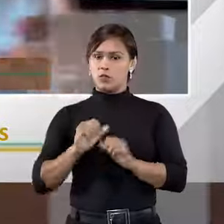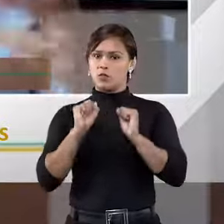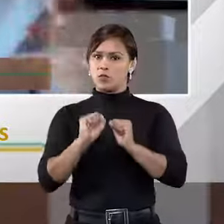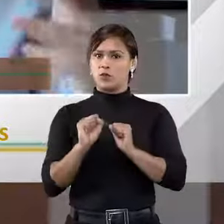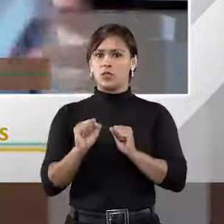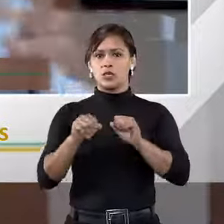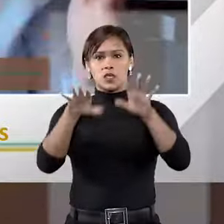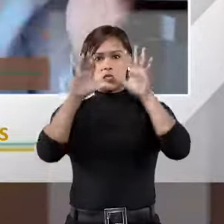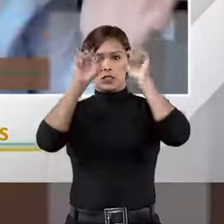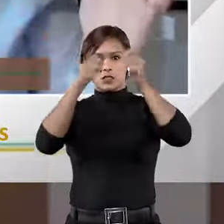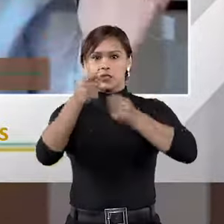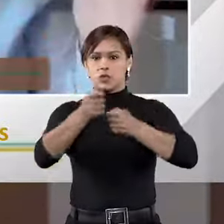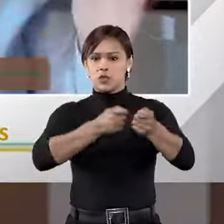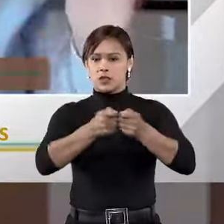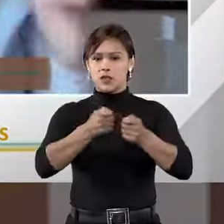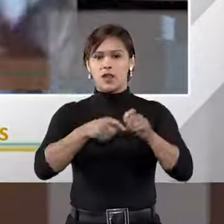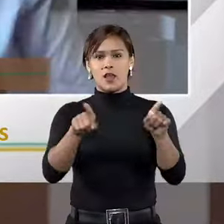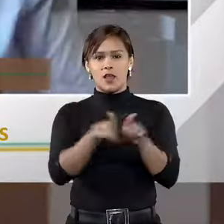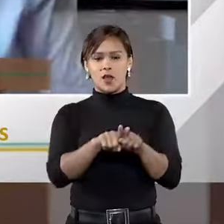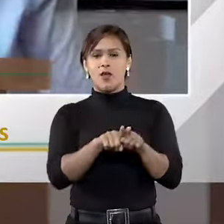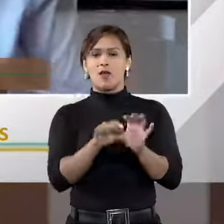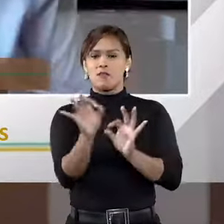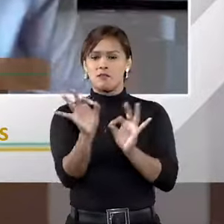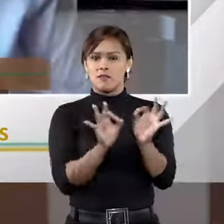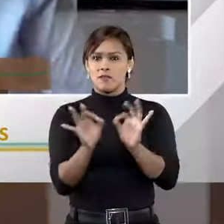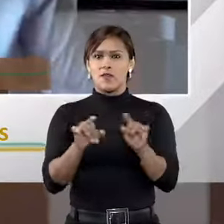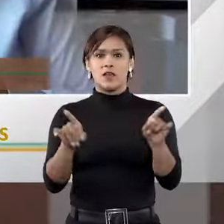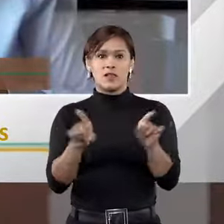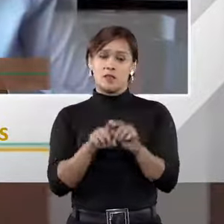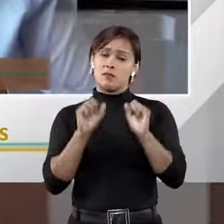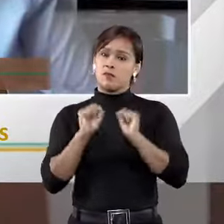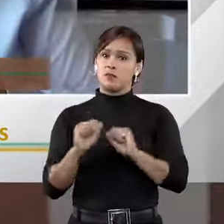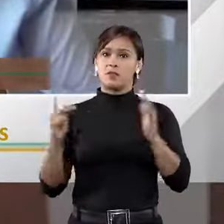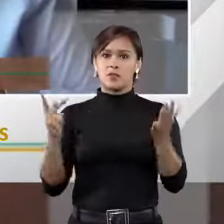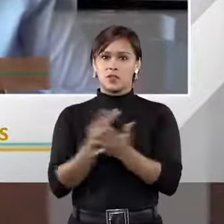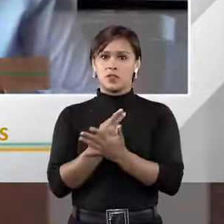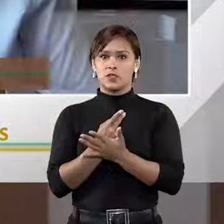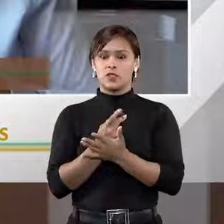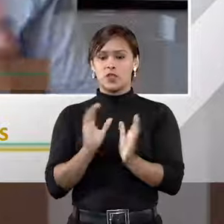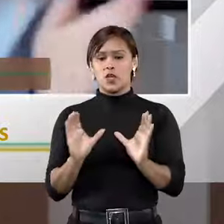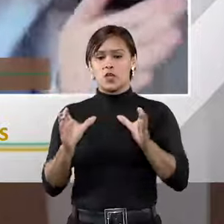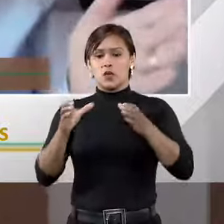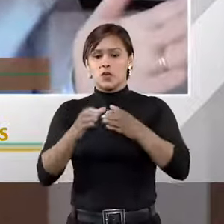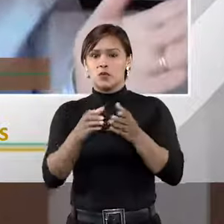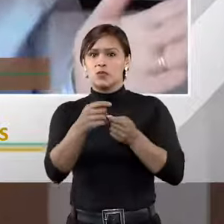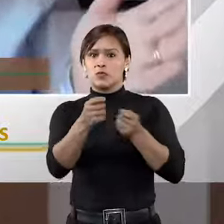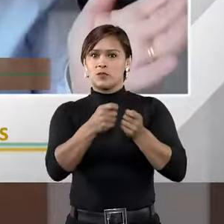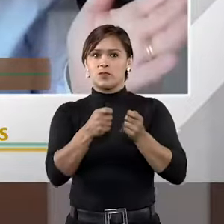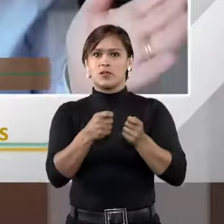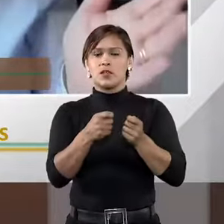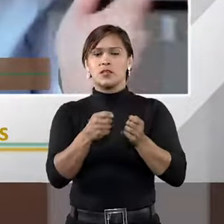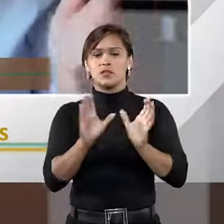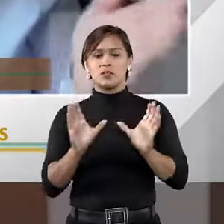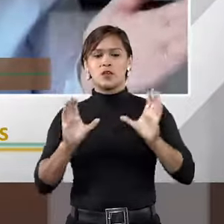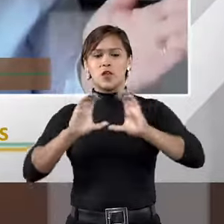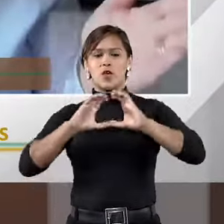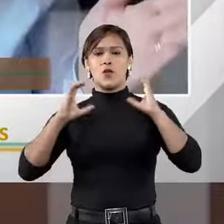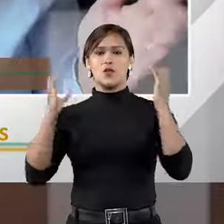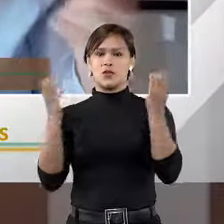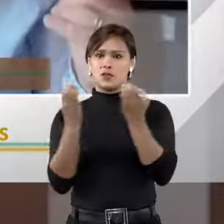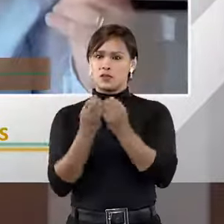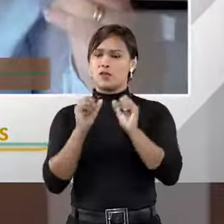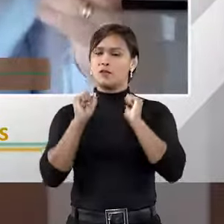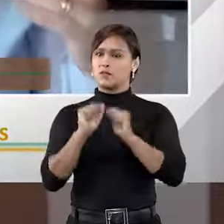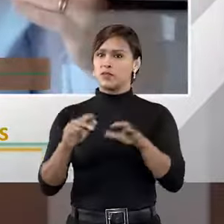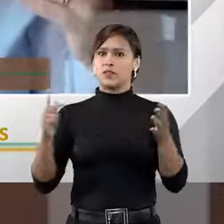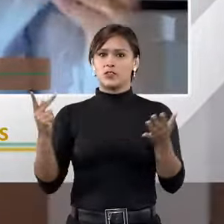valer desse tribunal arbitral construído pela Defensoria Pública. Assim como pode haver câmaras de arbitragem comunitárias. Pode haver.